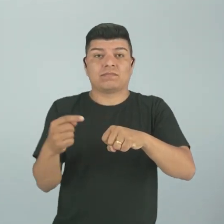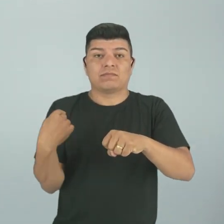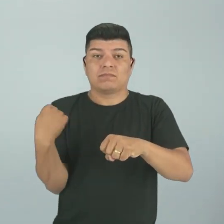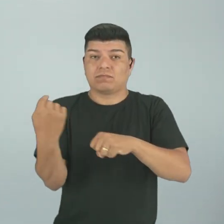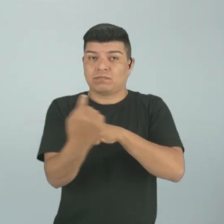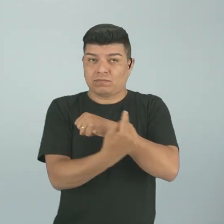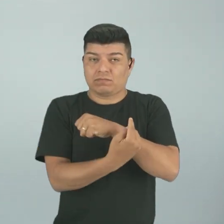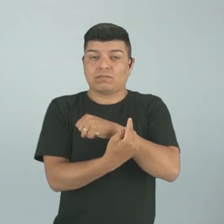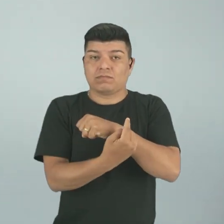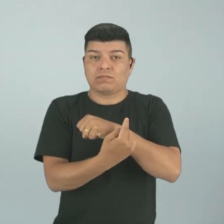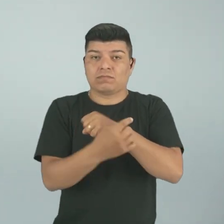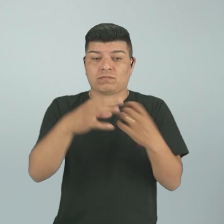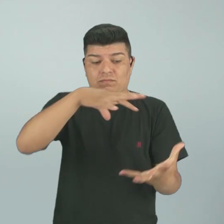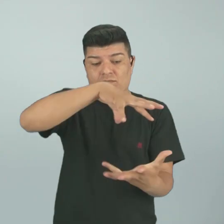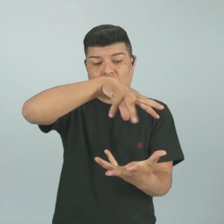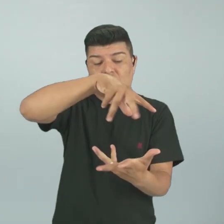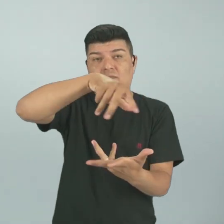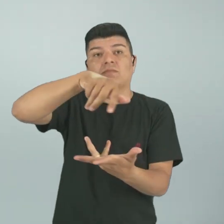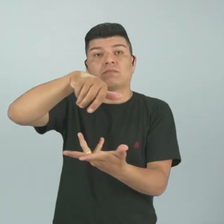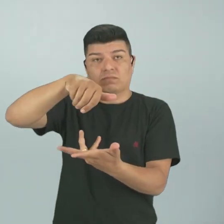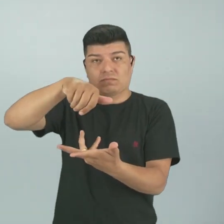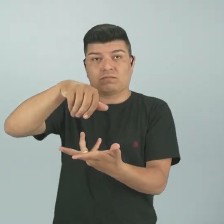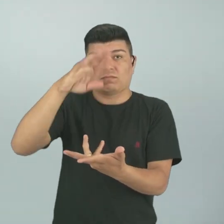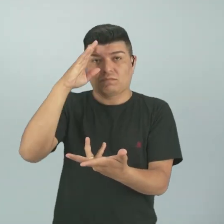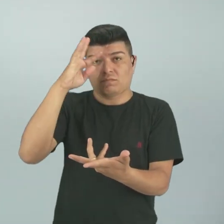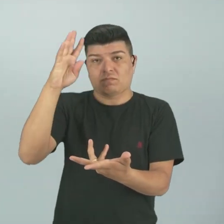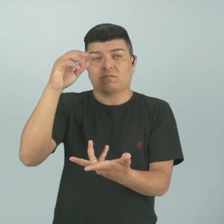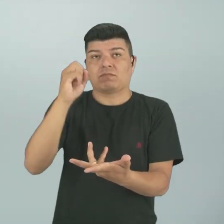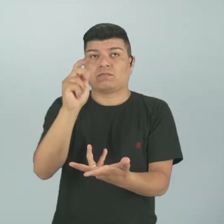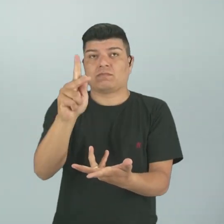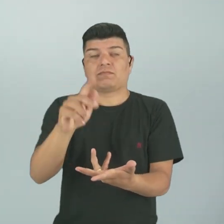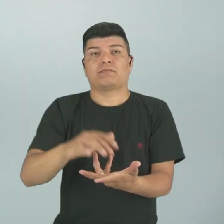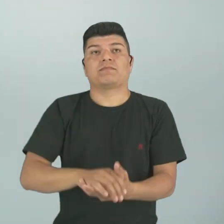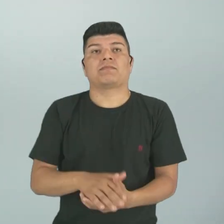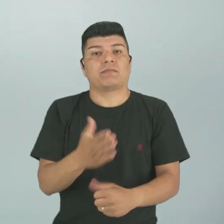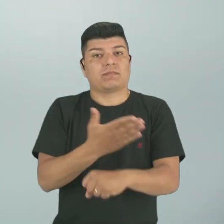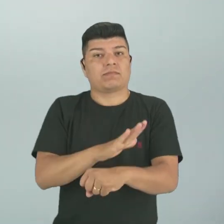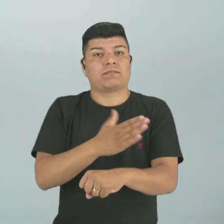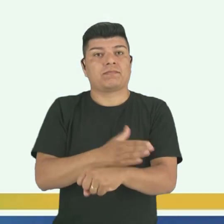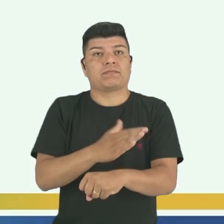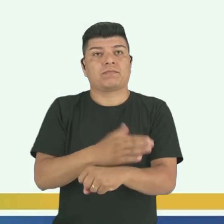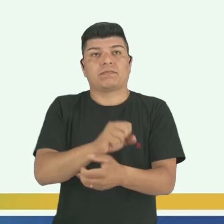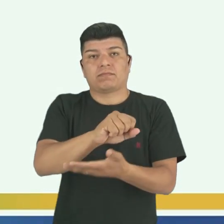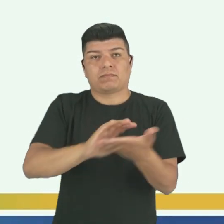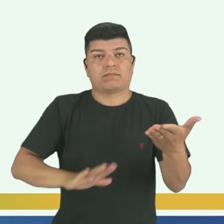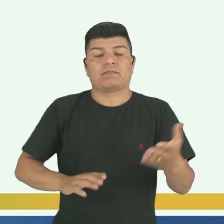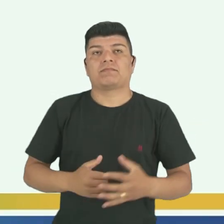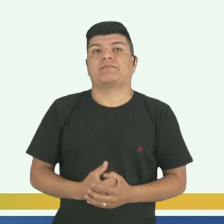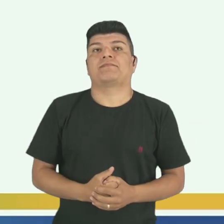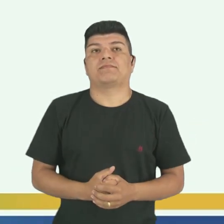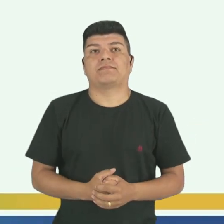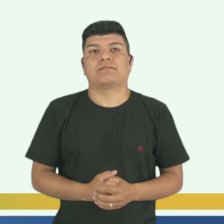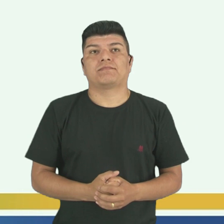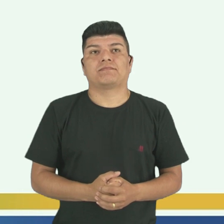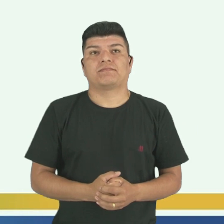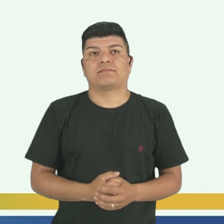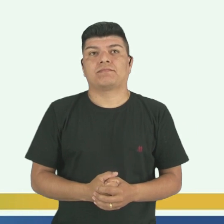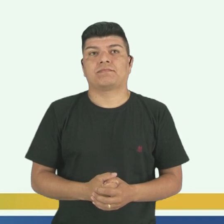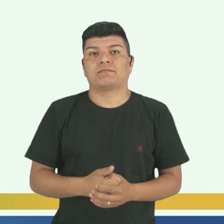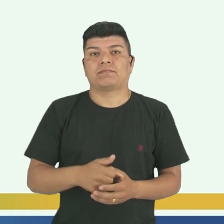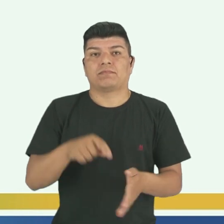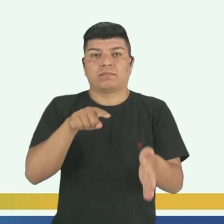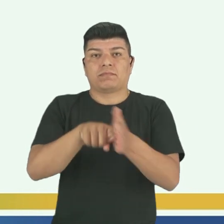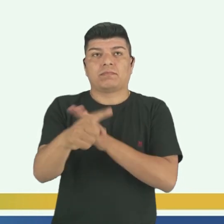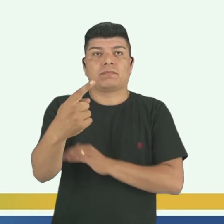globo, tá? Que são imaginárias. Vamos exercitar, então, o que nós vimos hoje? Vamos à primeira